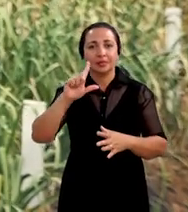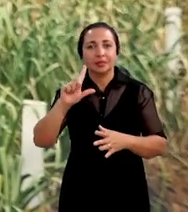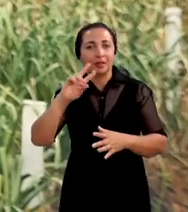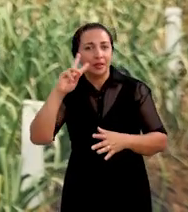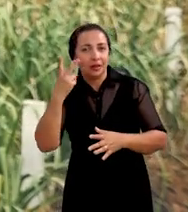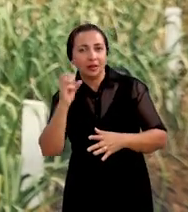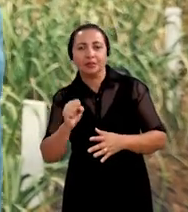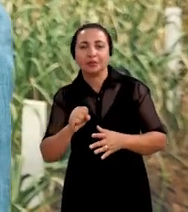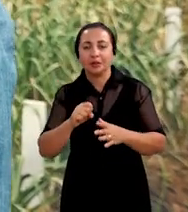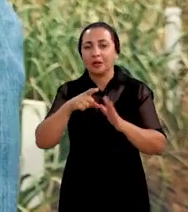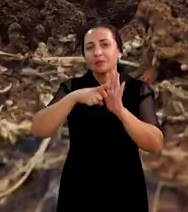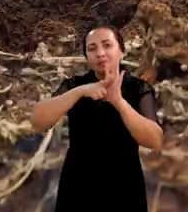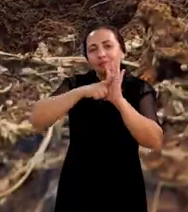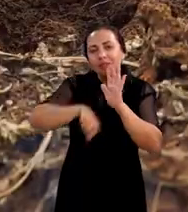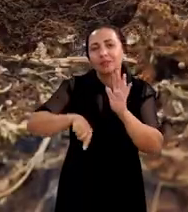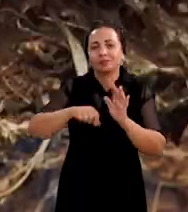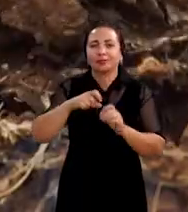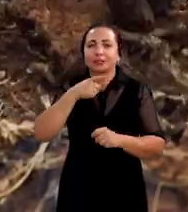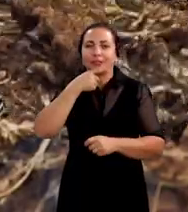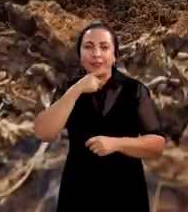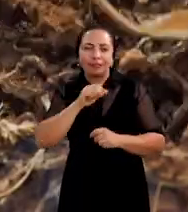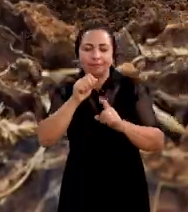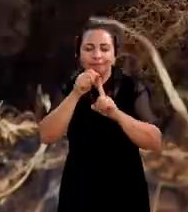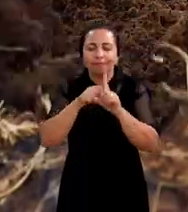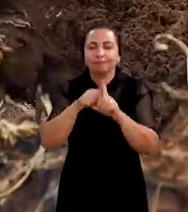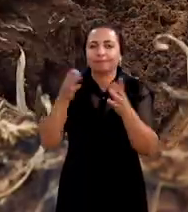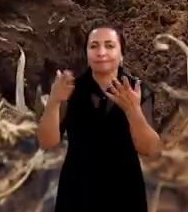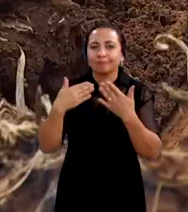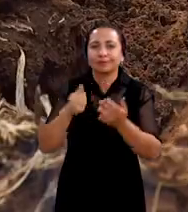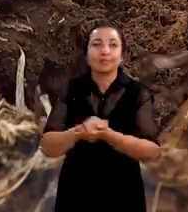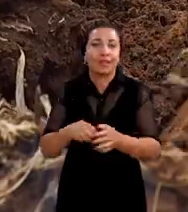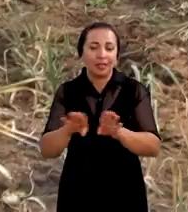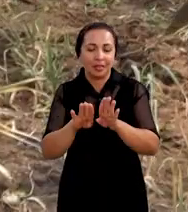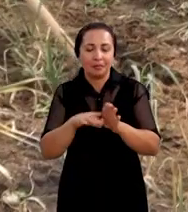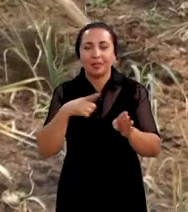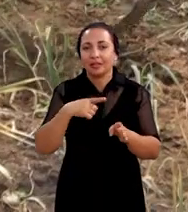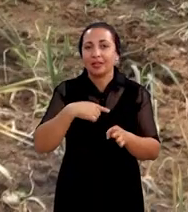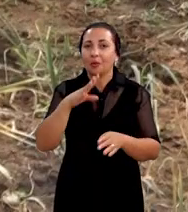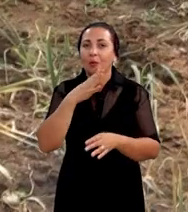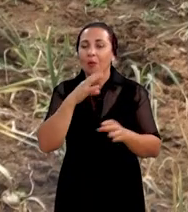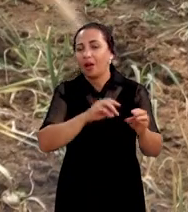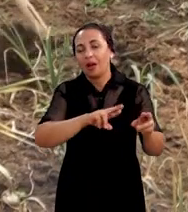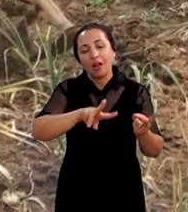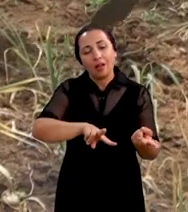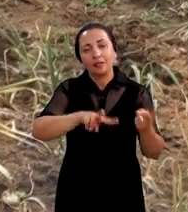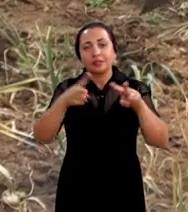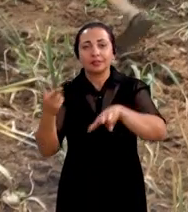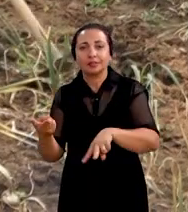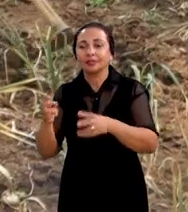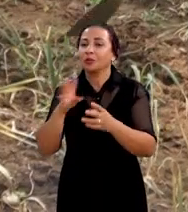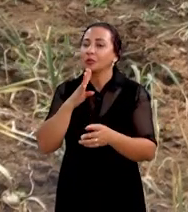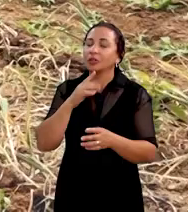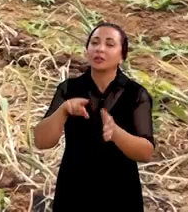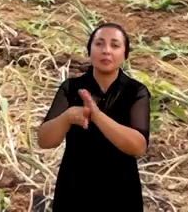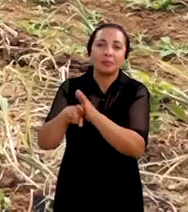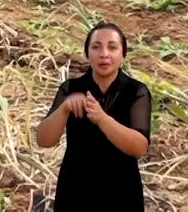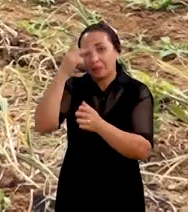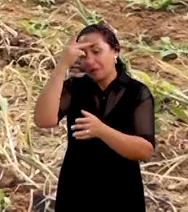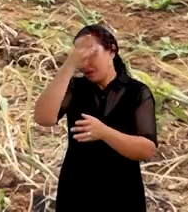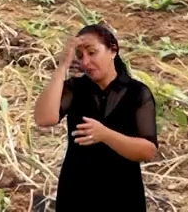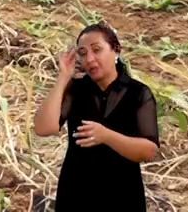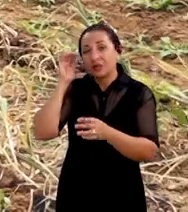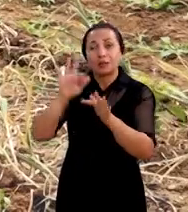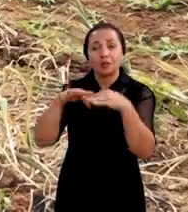alho em temperatura negativa além da produção existe também a transferência do conhecimento das pesquisas para os